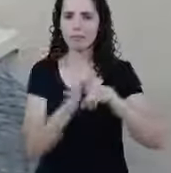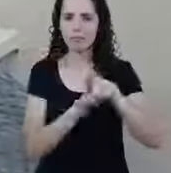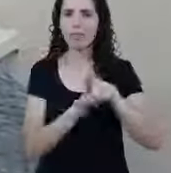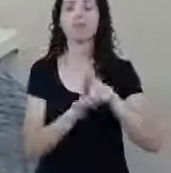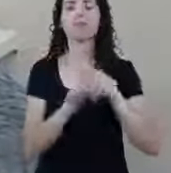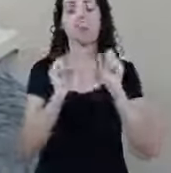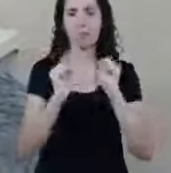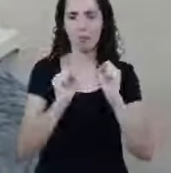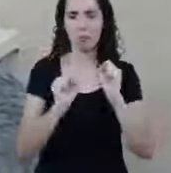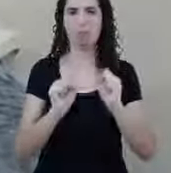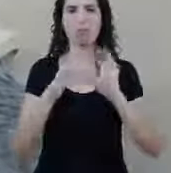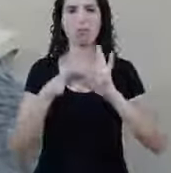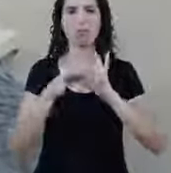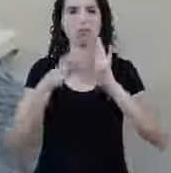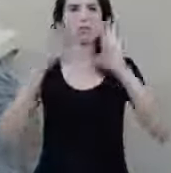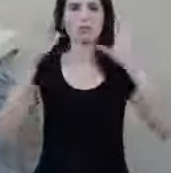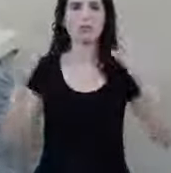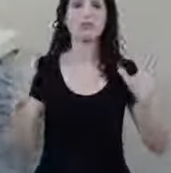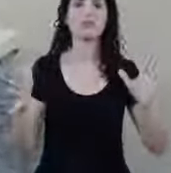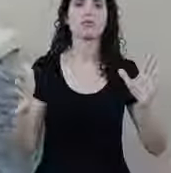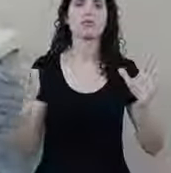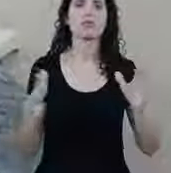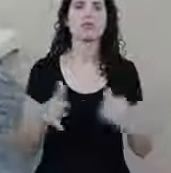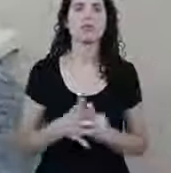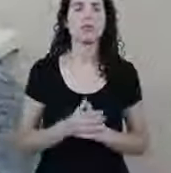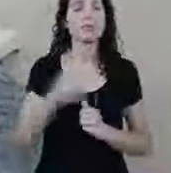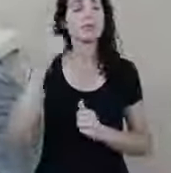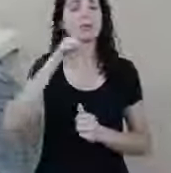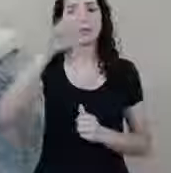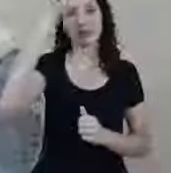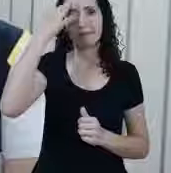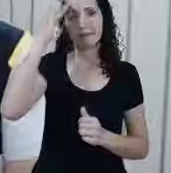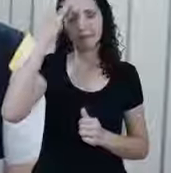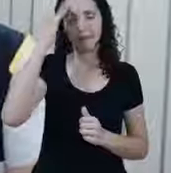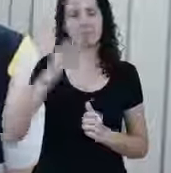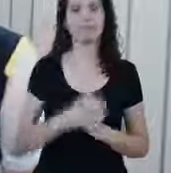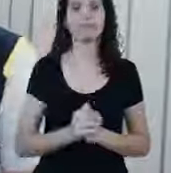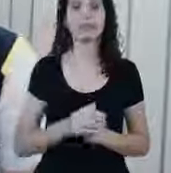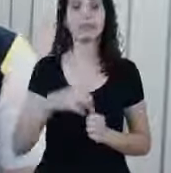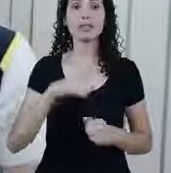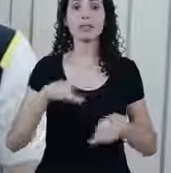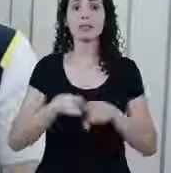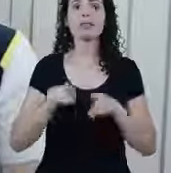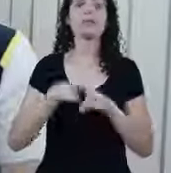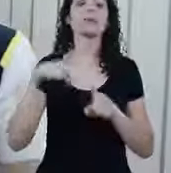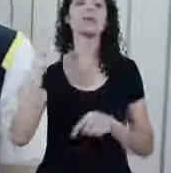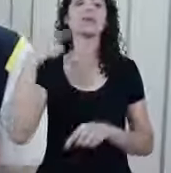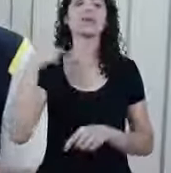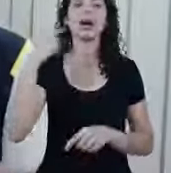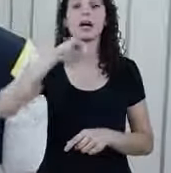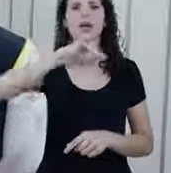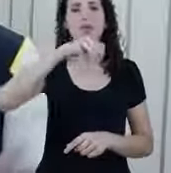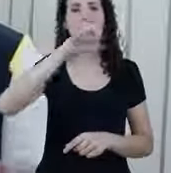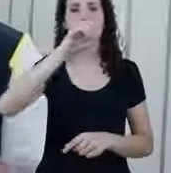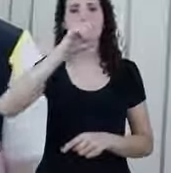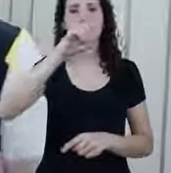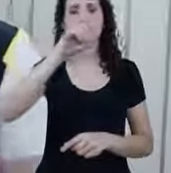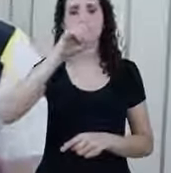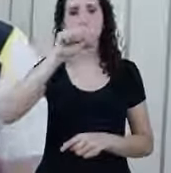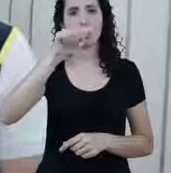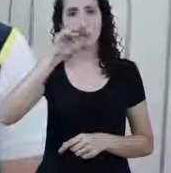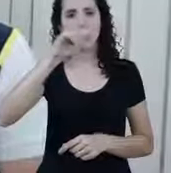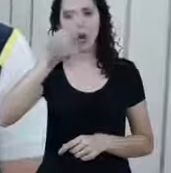Para a gente poder explorar bastante aqui os nossos convidados Nós temos aqui o advogado João Lemes, especialista em